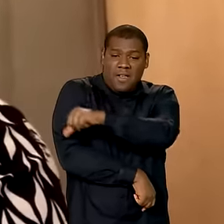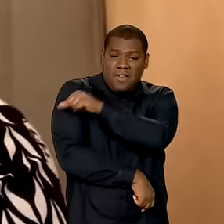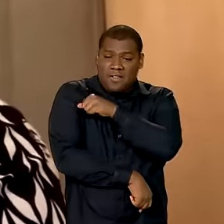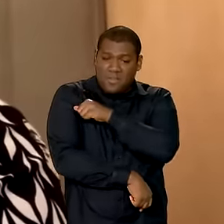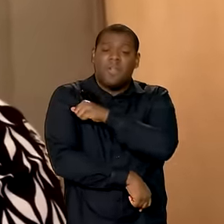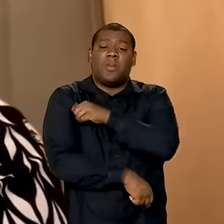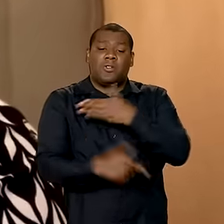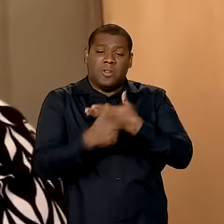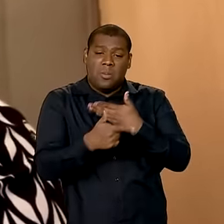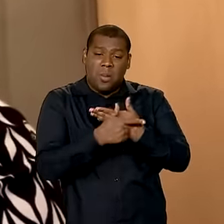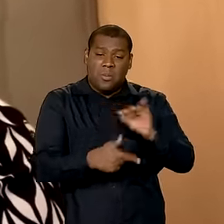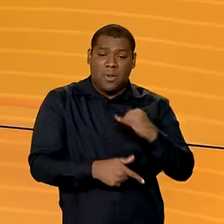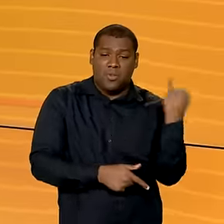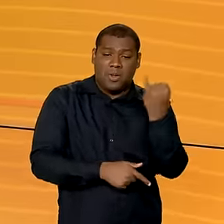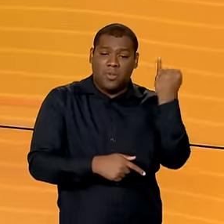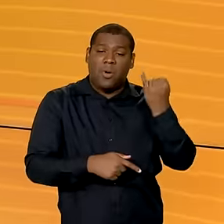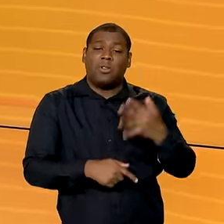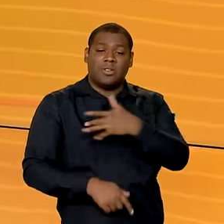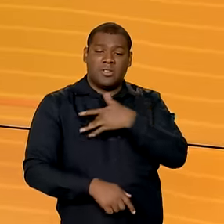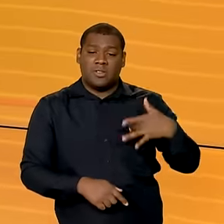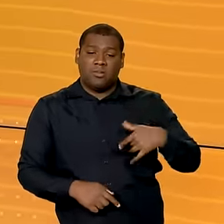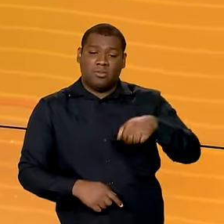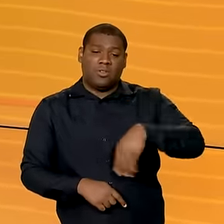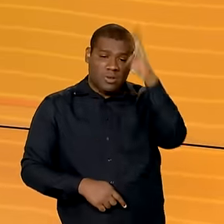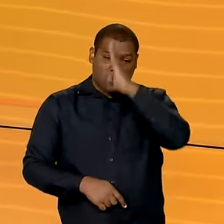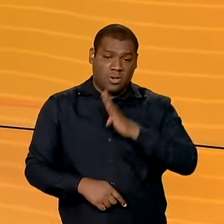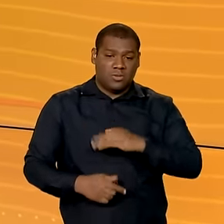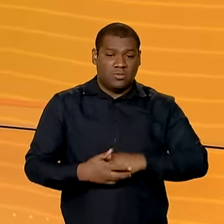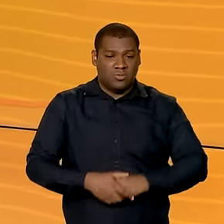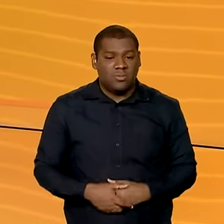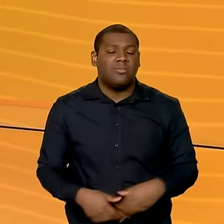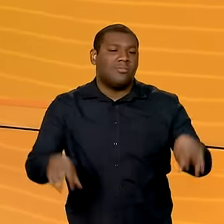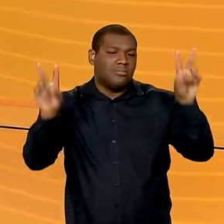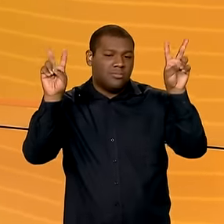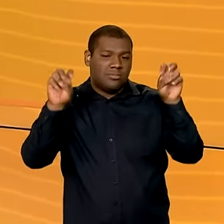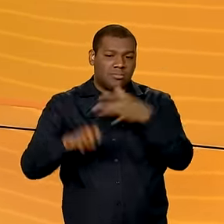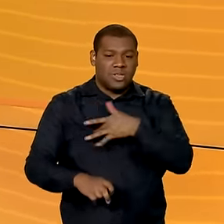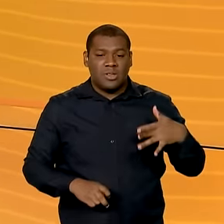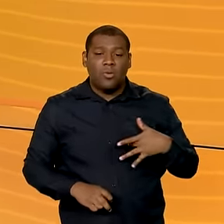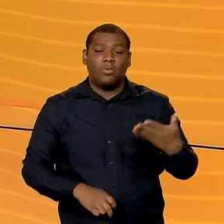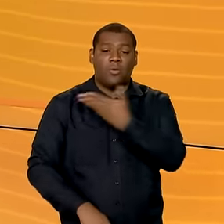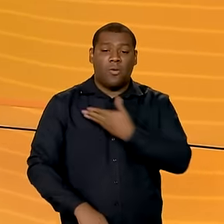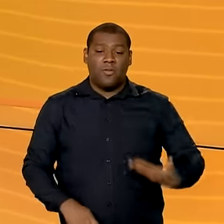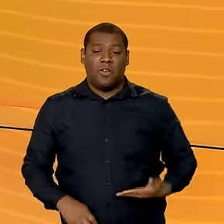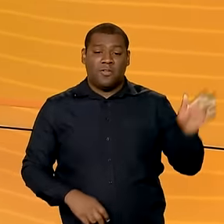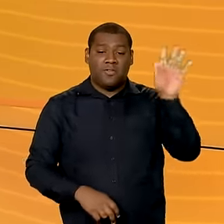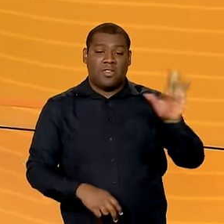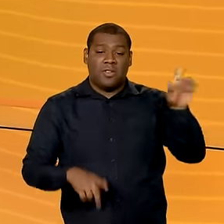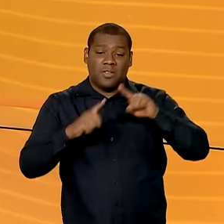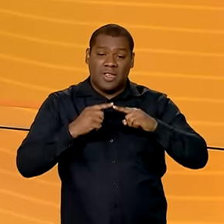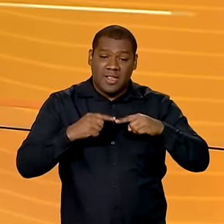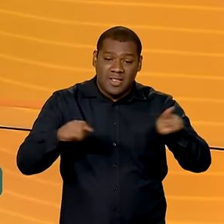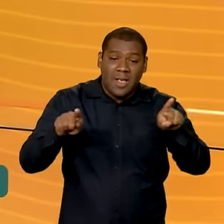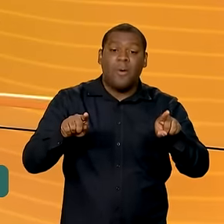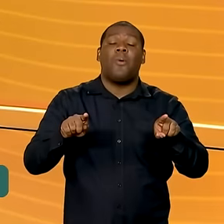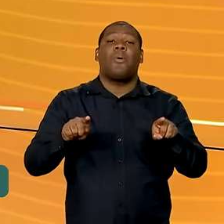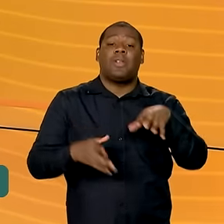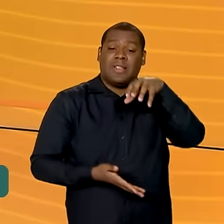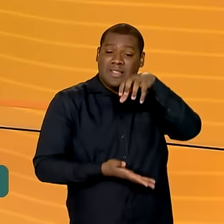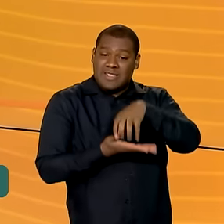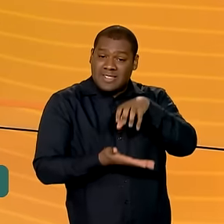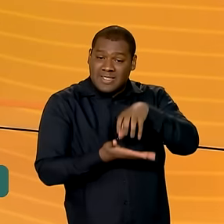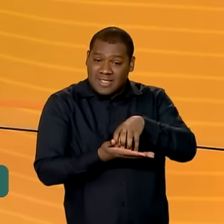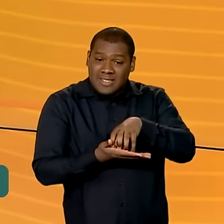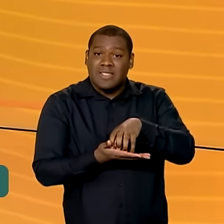na produção de saúde no Brasil. E ainda sobre saúde, o governo federal inaugurou o maior centro médico da região